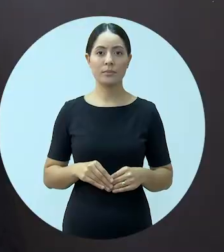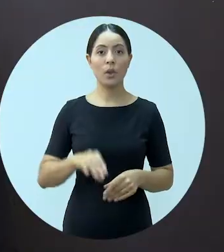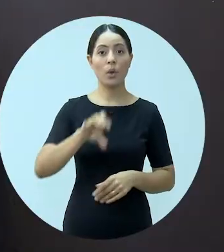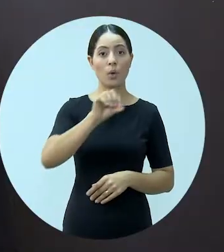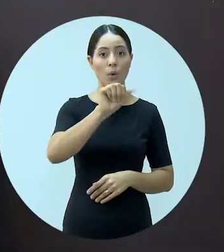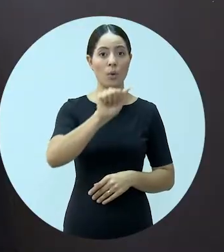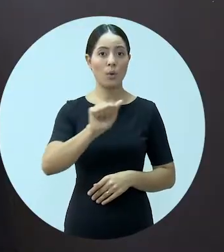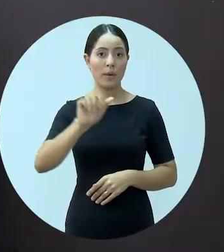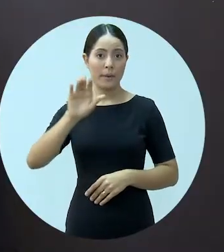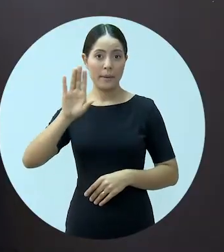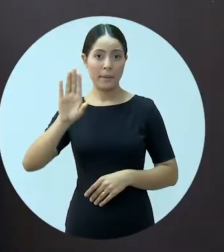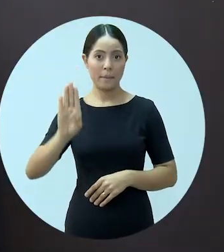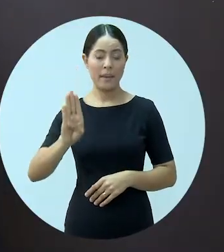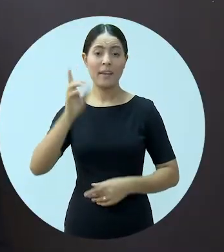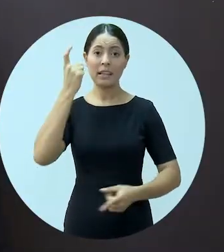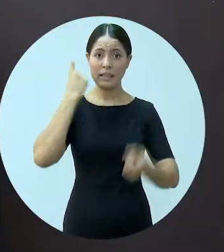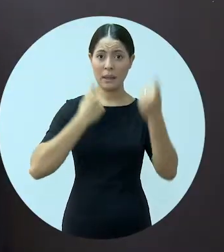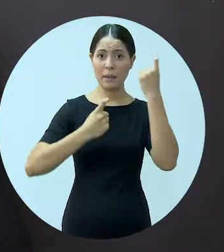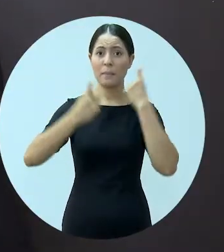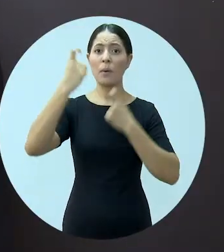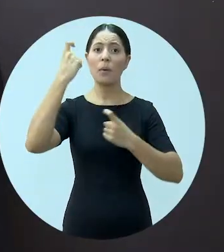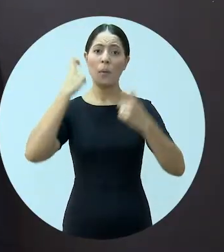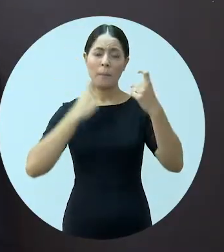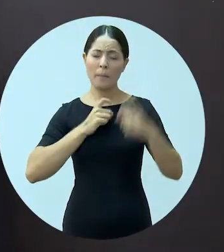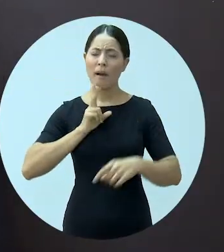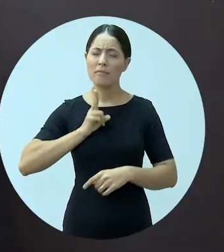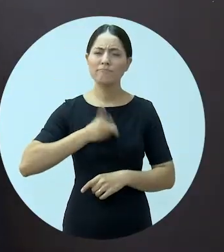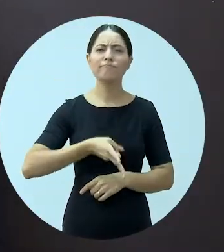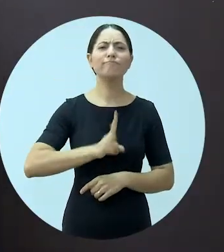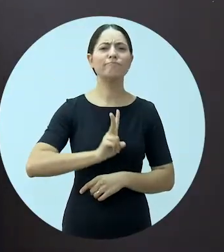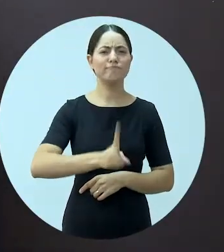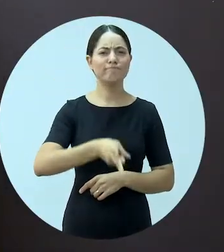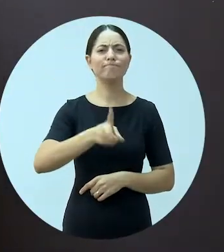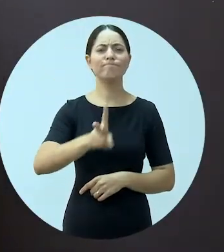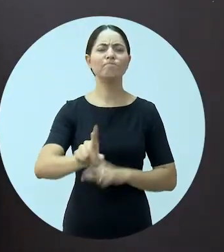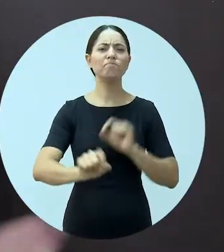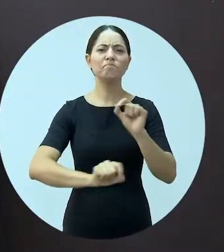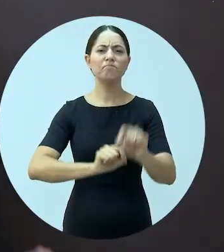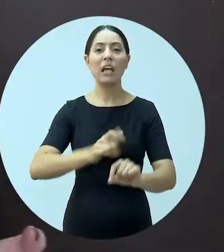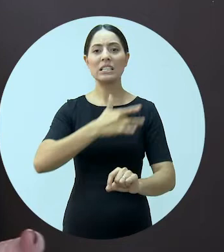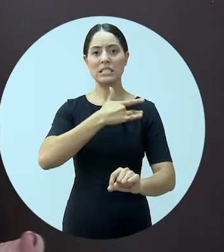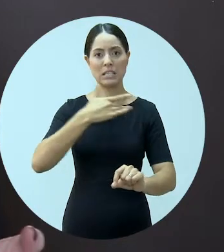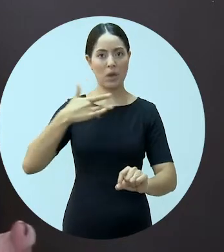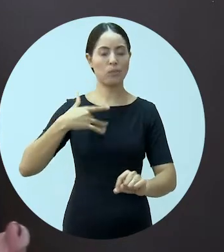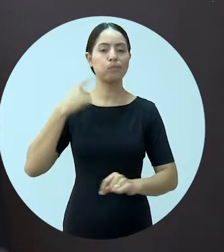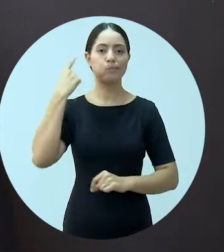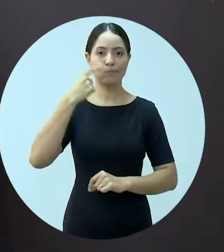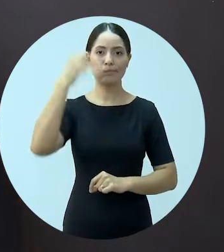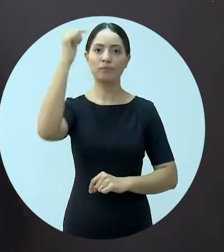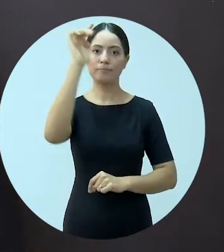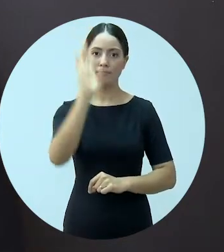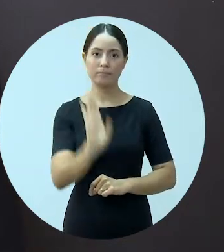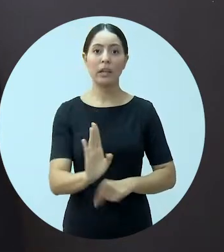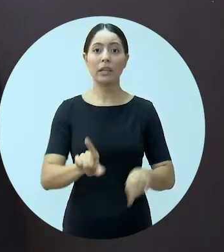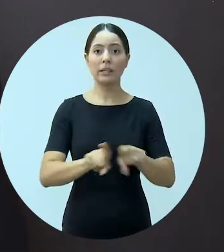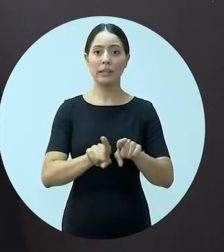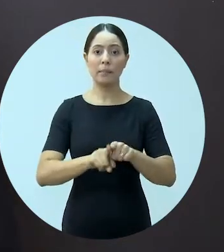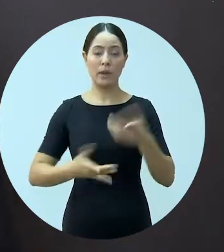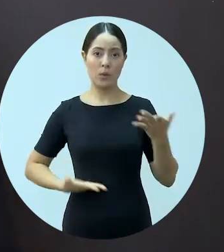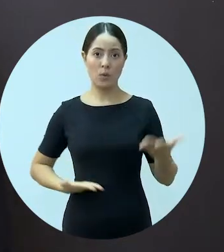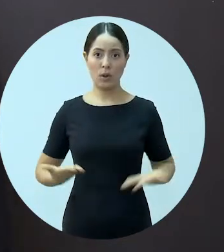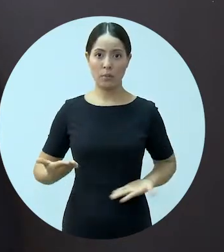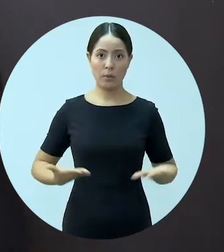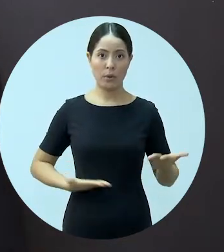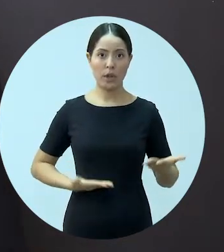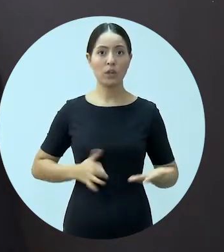A Ordem dos Advogados do Brasil se preocupa constantemente com a saúde de toda a advocacia brasileira, colaboradores da